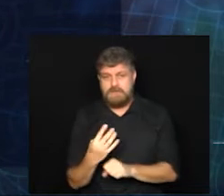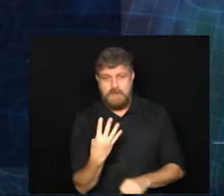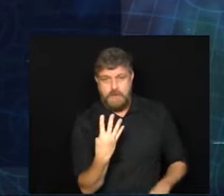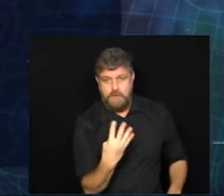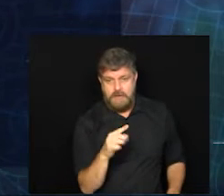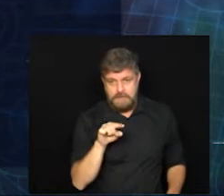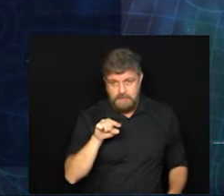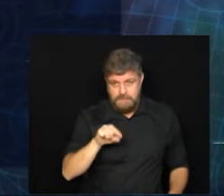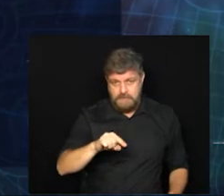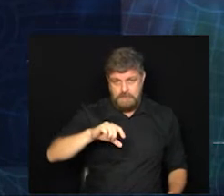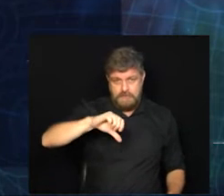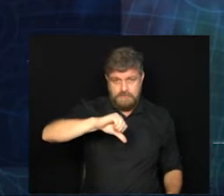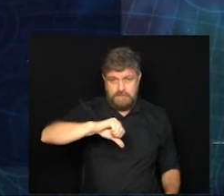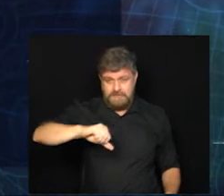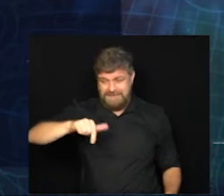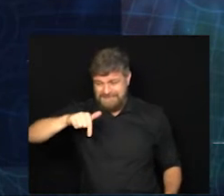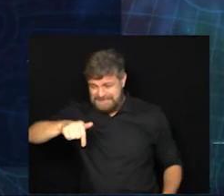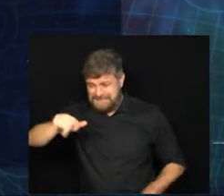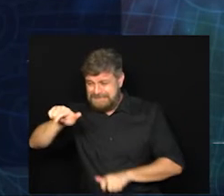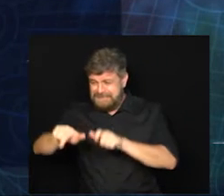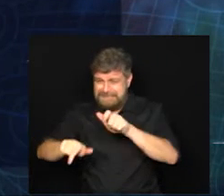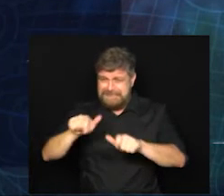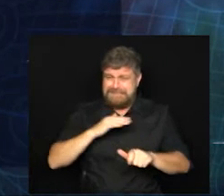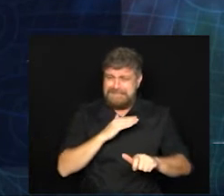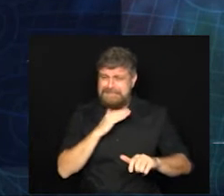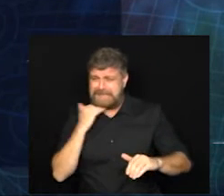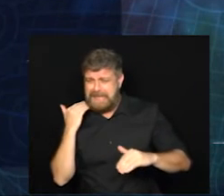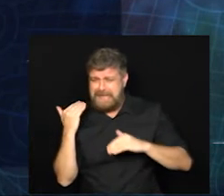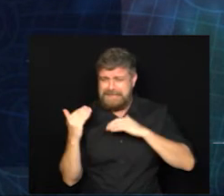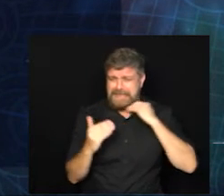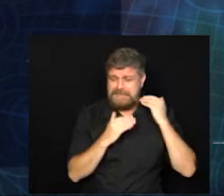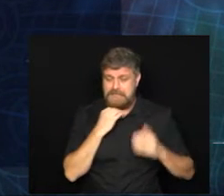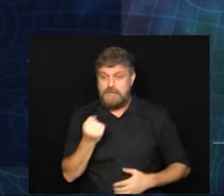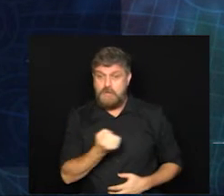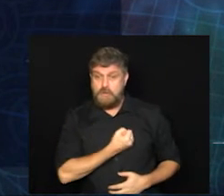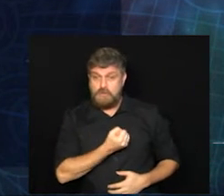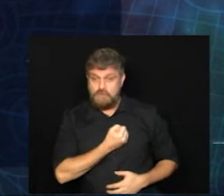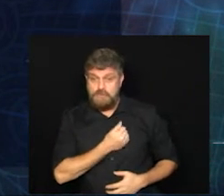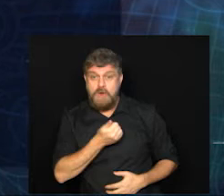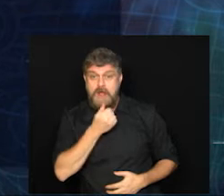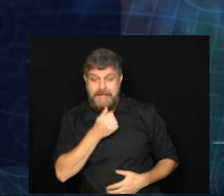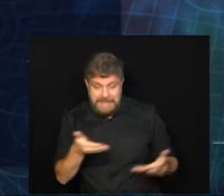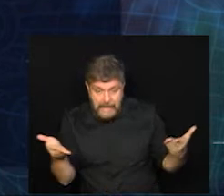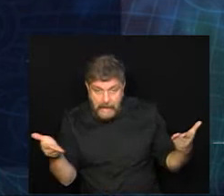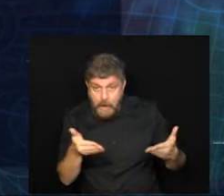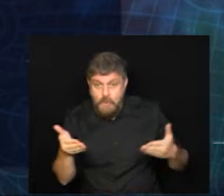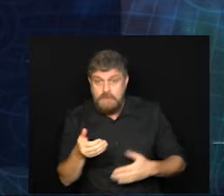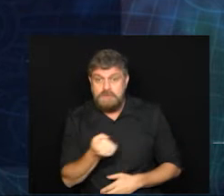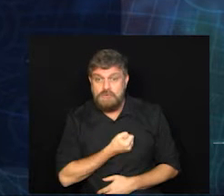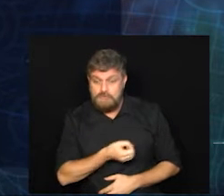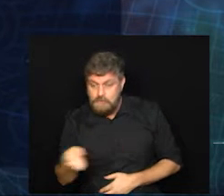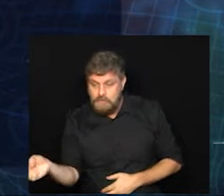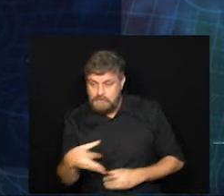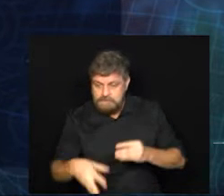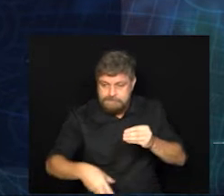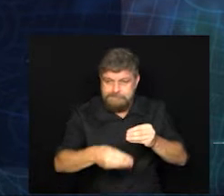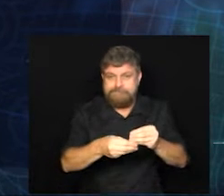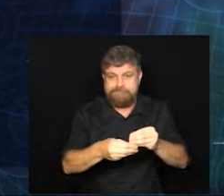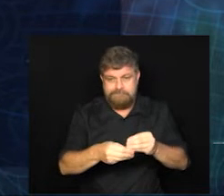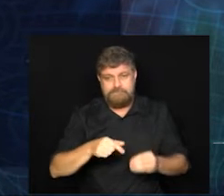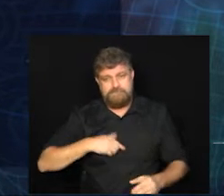.997 mortes. Números que devem ser atualizados ainda hoje, ou seja, a RMC